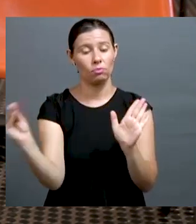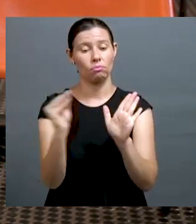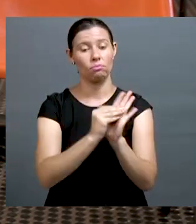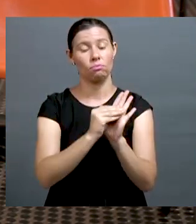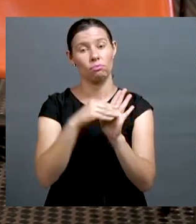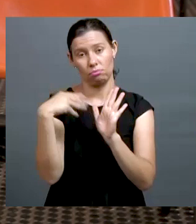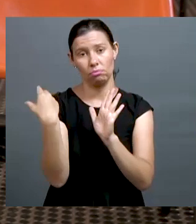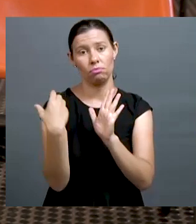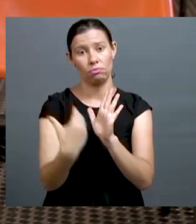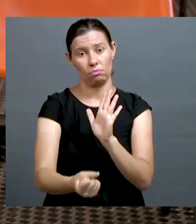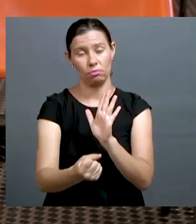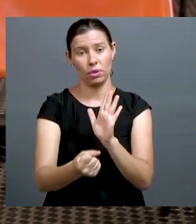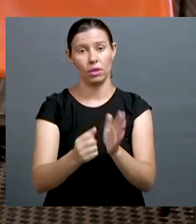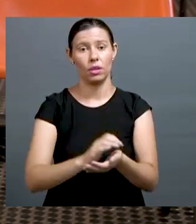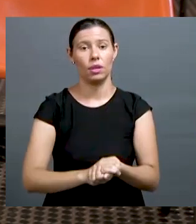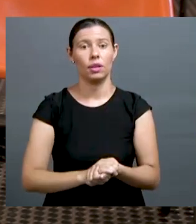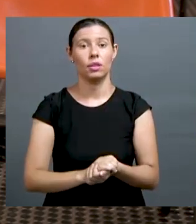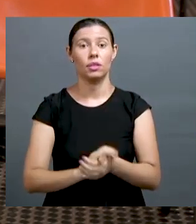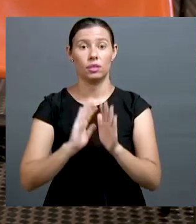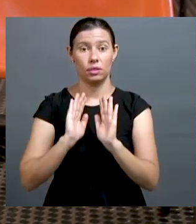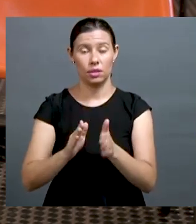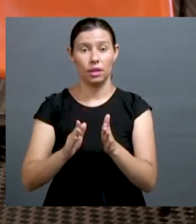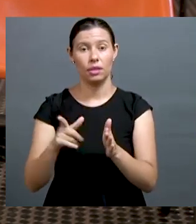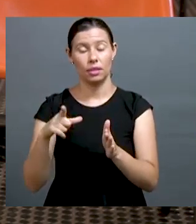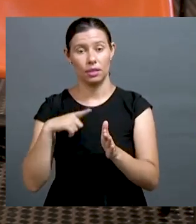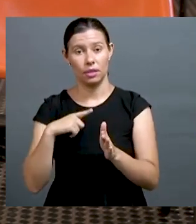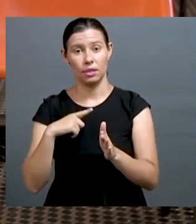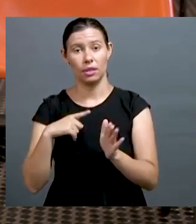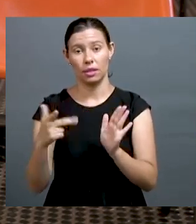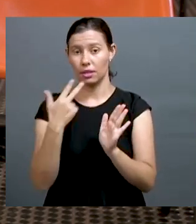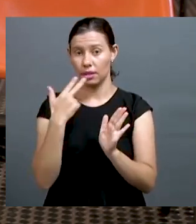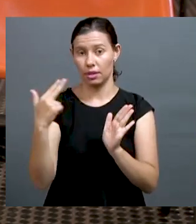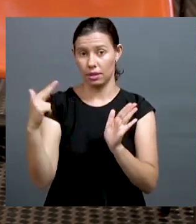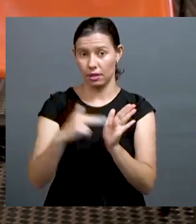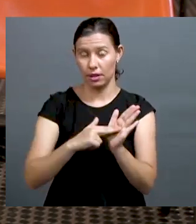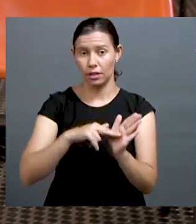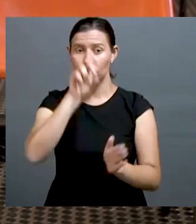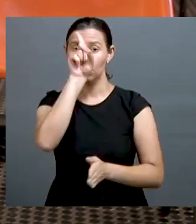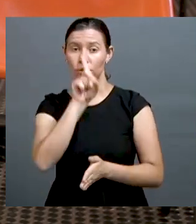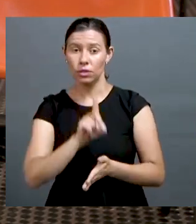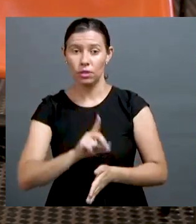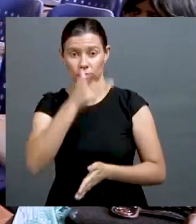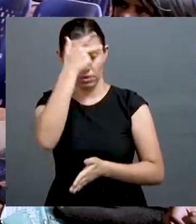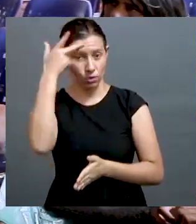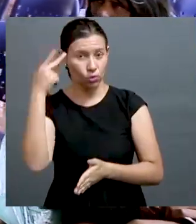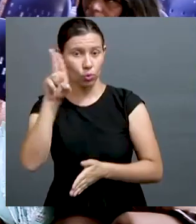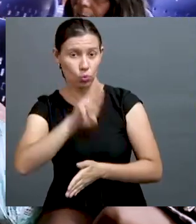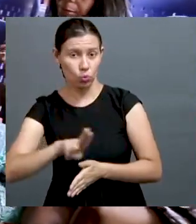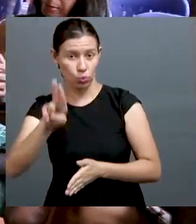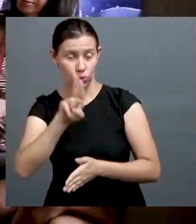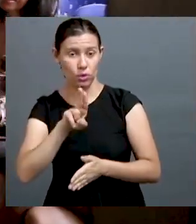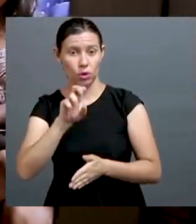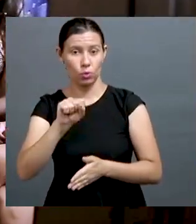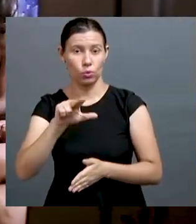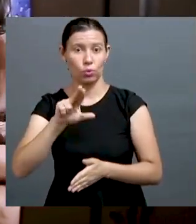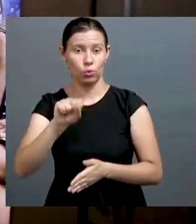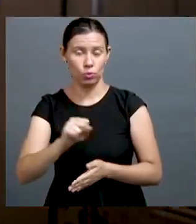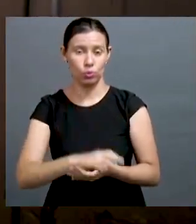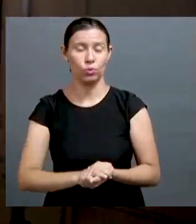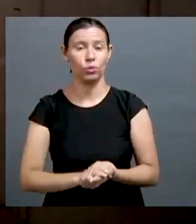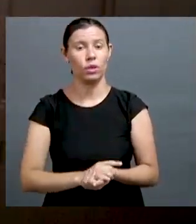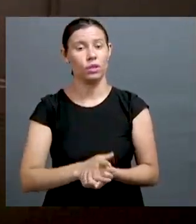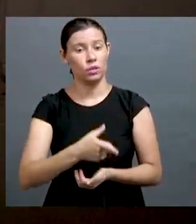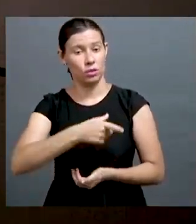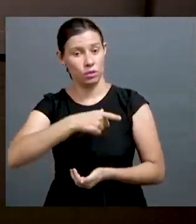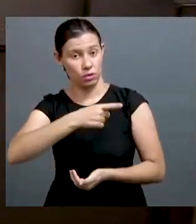social no prontuário, conforme já identificava a Carta dos Direitos dos Usuários do SUS, né. Então, no